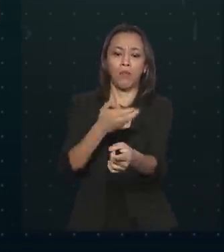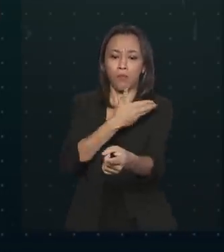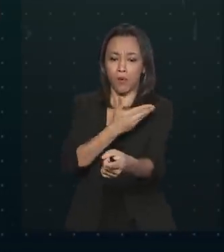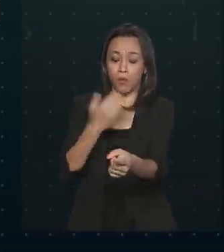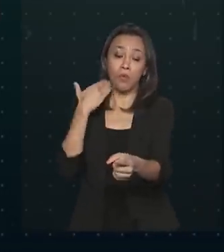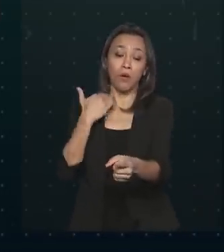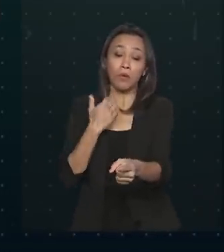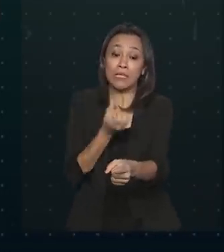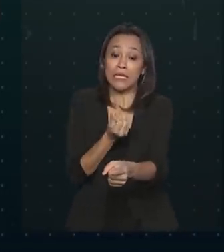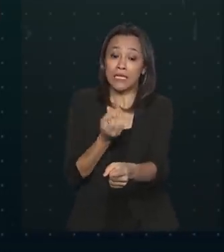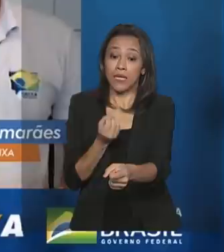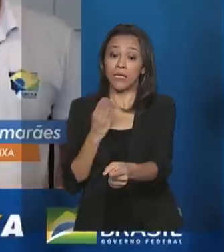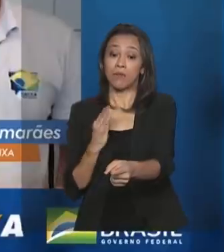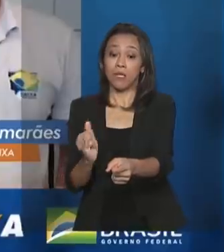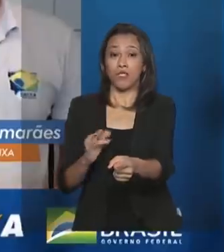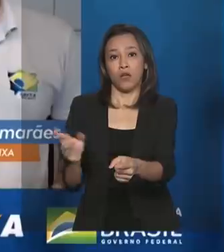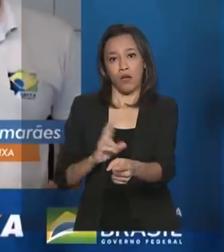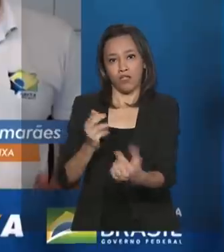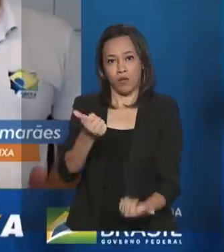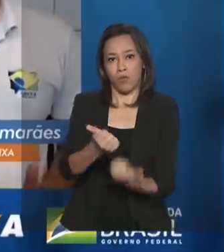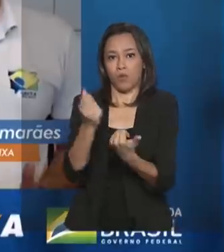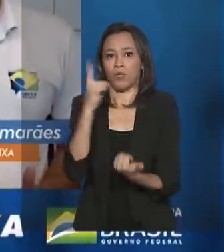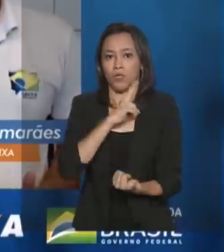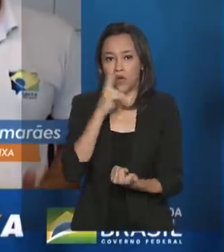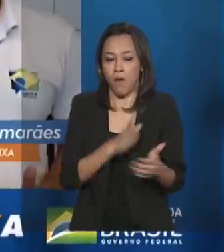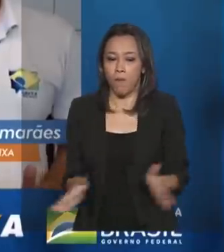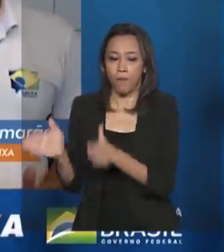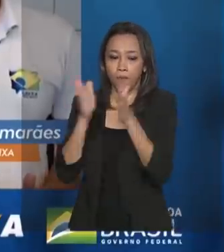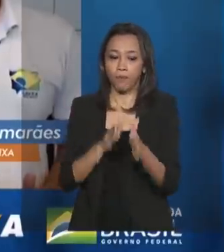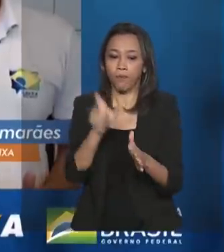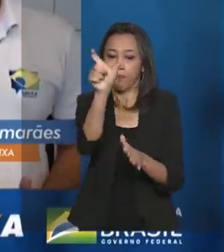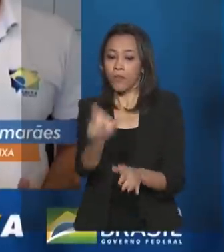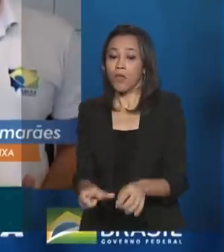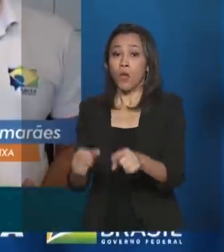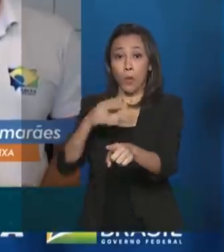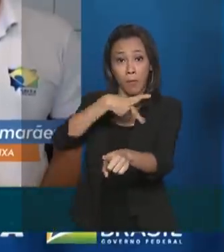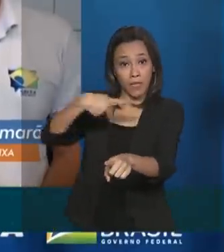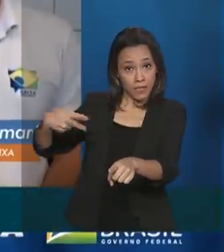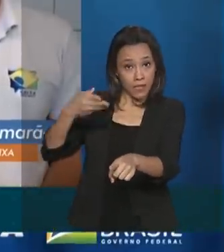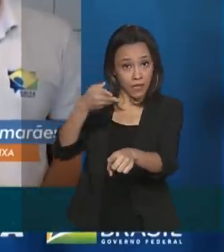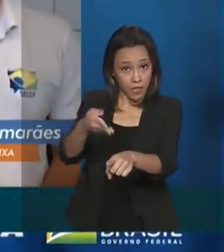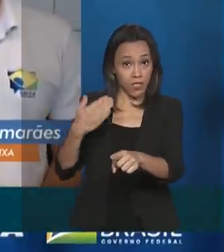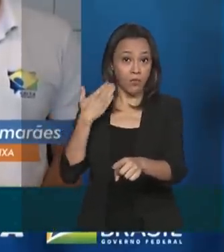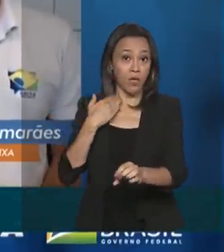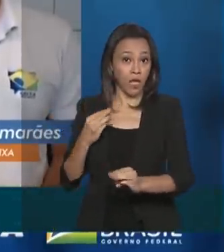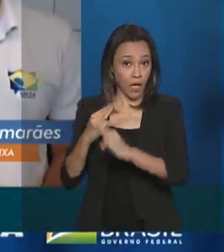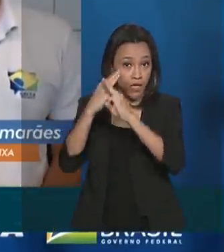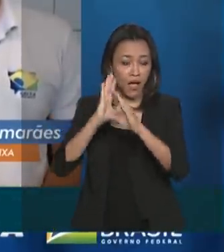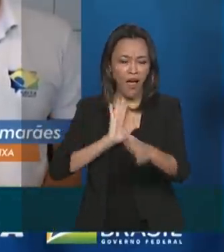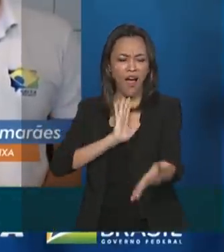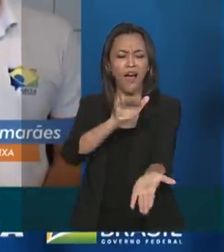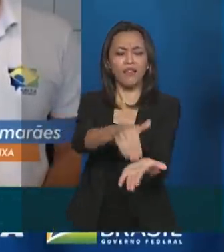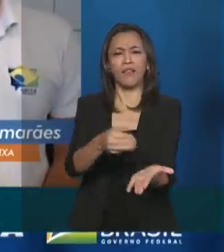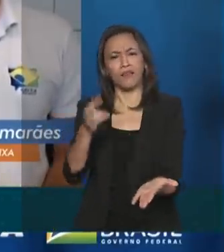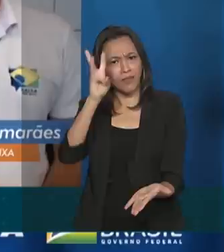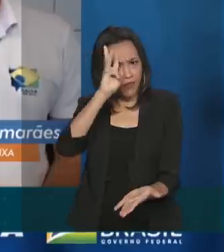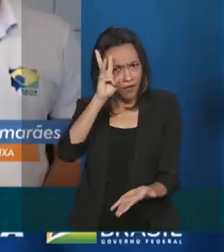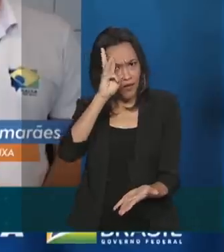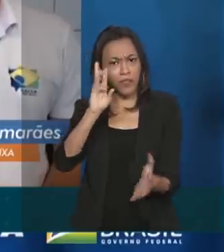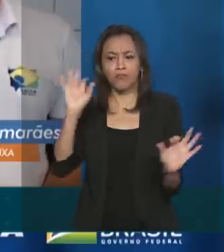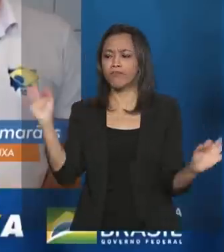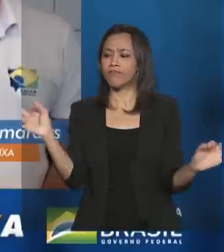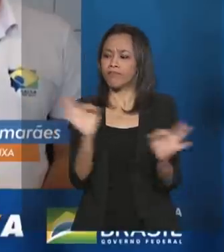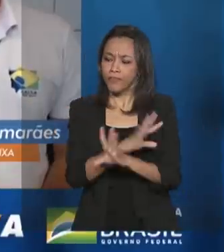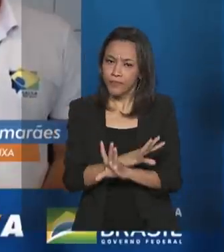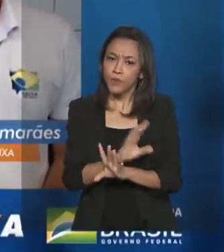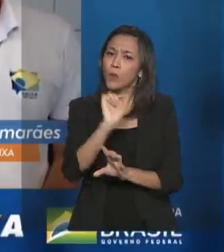reais em auxílio emergencial. De acordo com o presidente da Caixa, até terça-feira será concluída a liberação do dinheiro